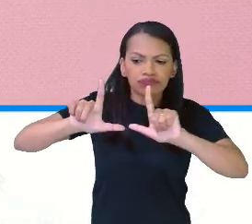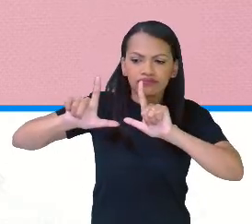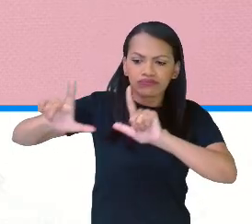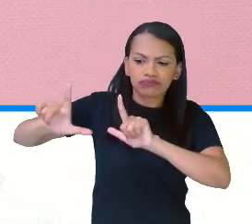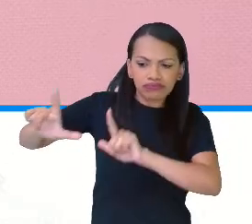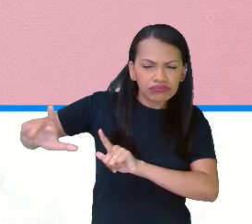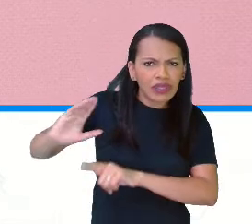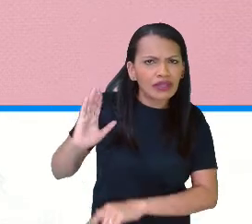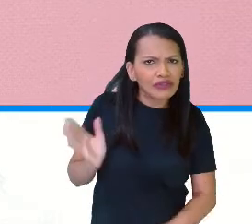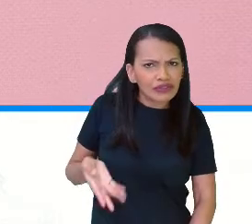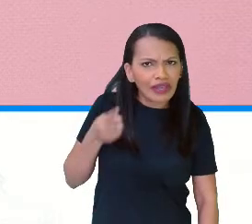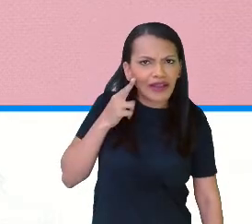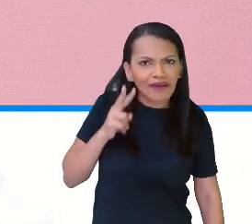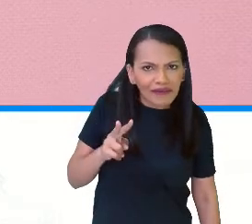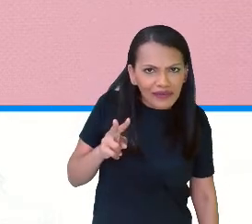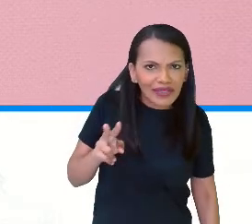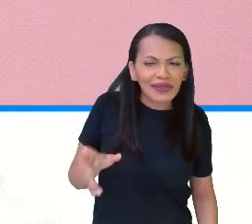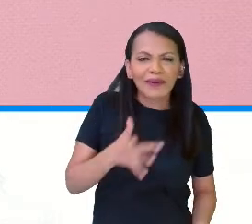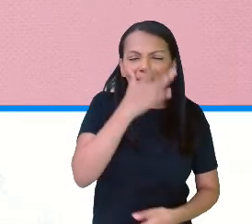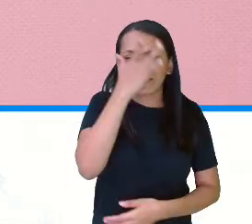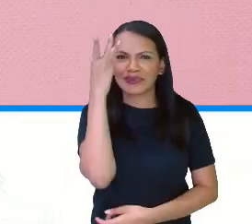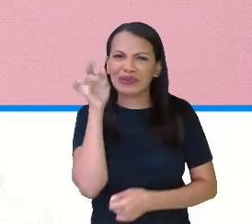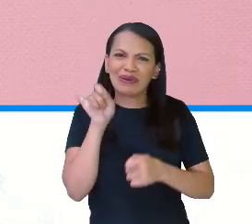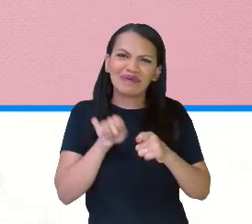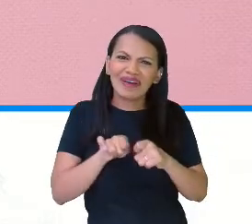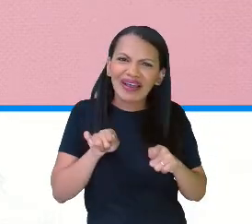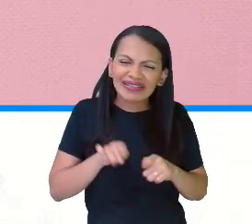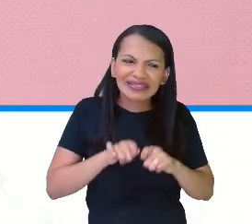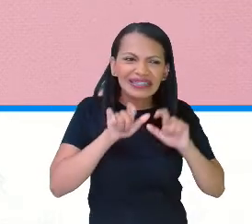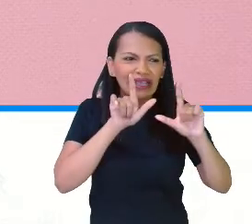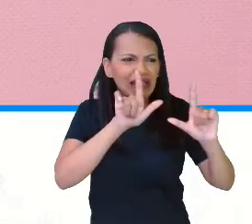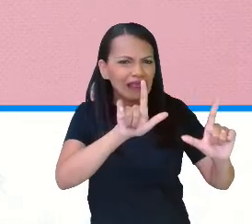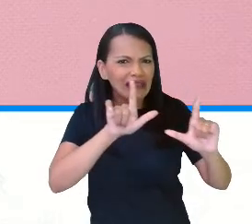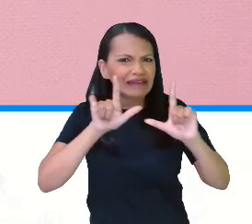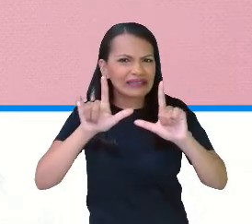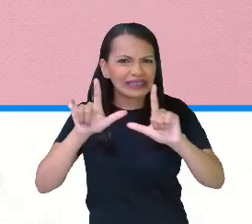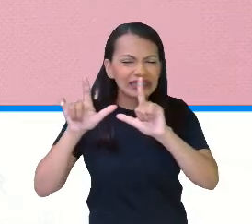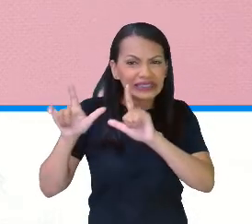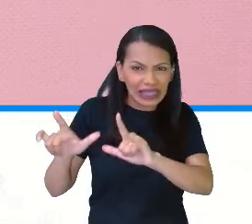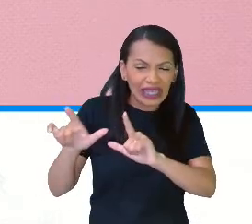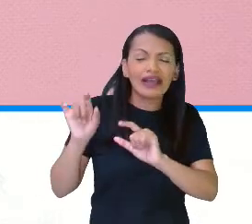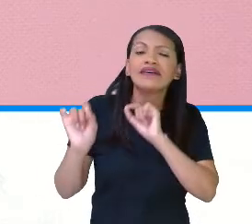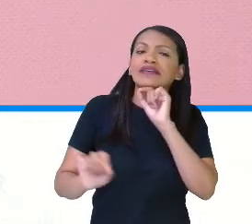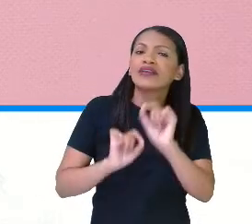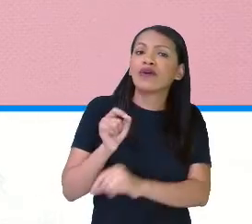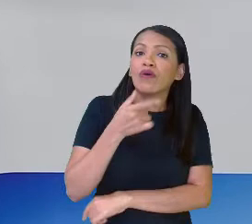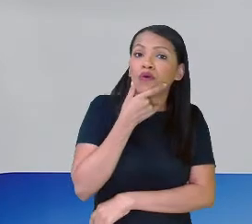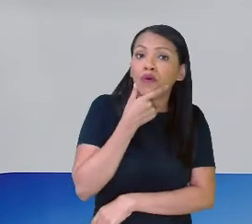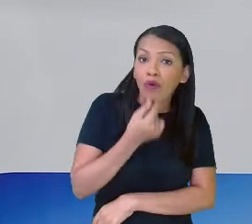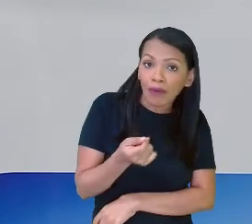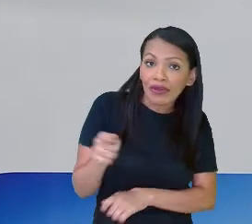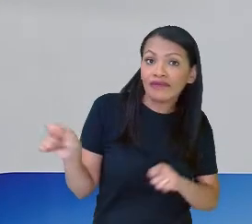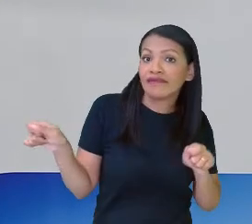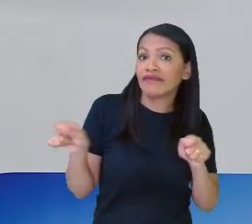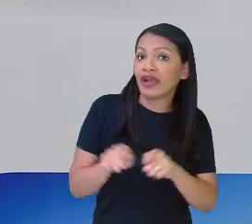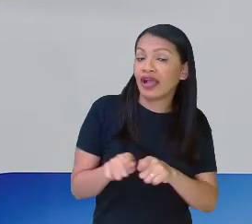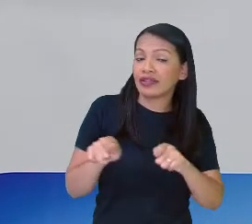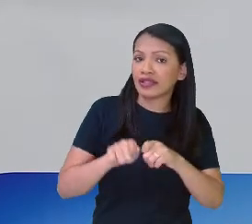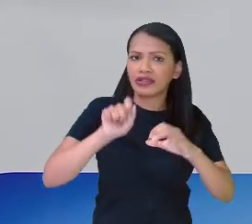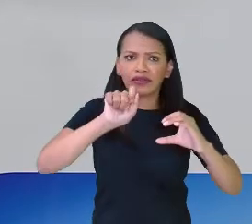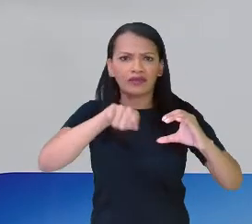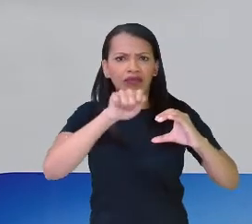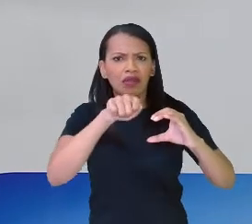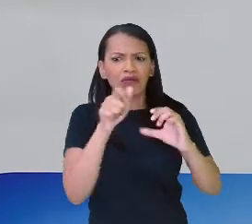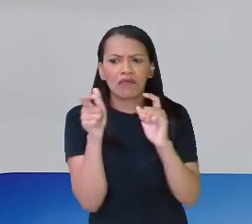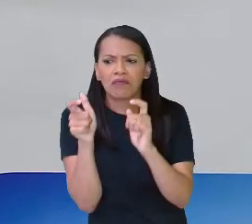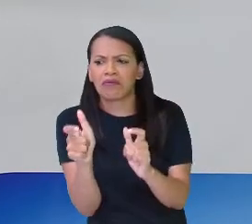Será que você já viu alguém fazendo essa ação que este rapaz estava fazendo aí no vídeo? Onde